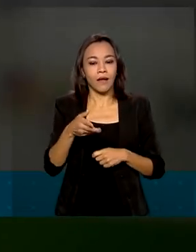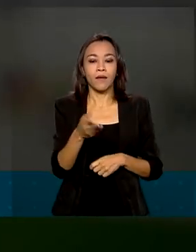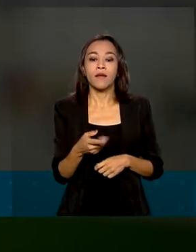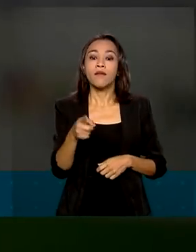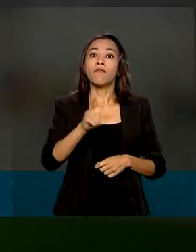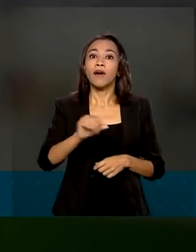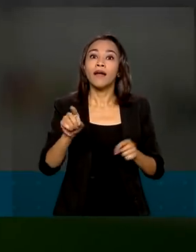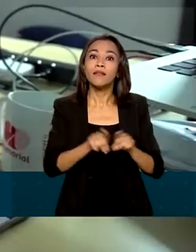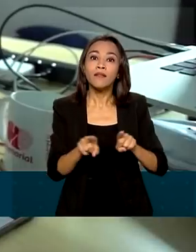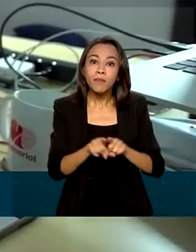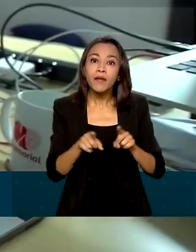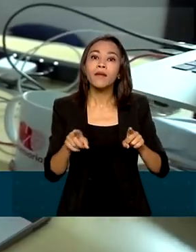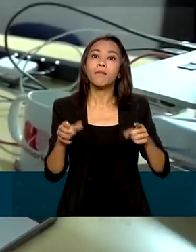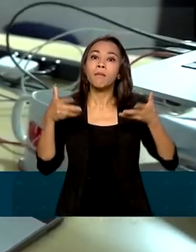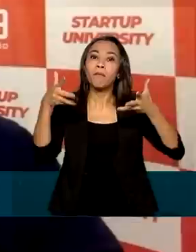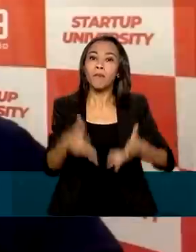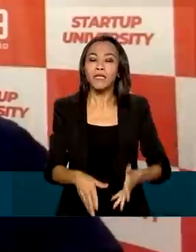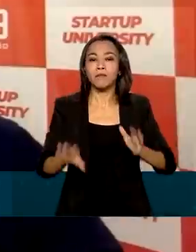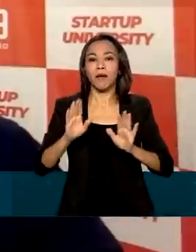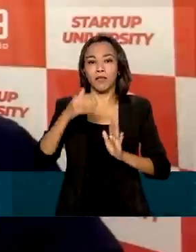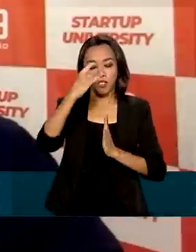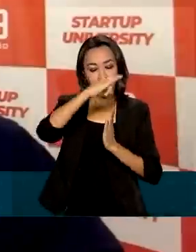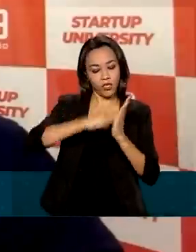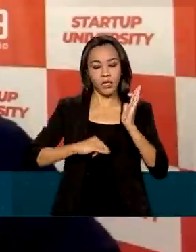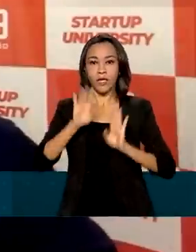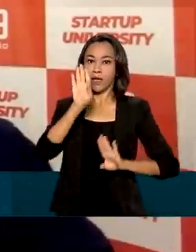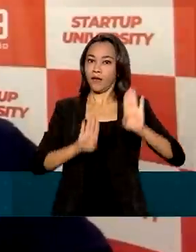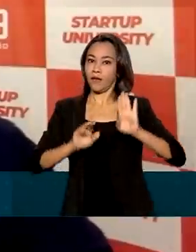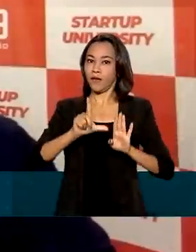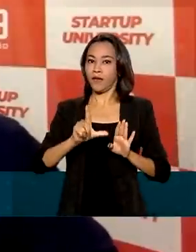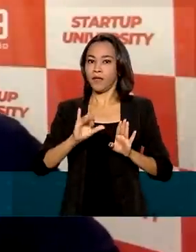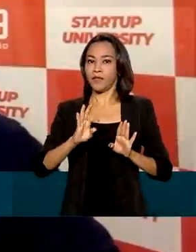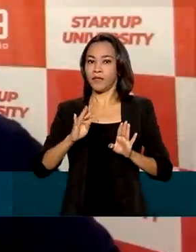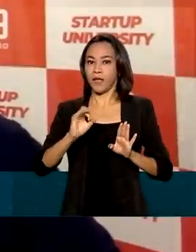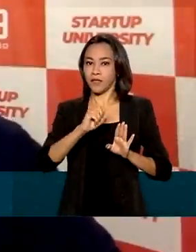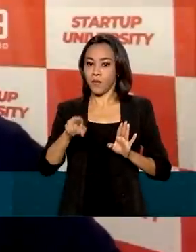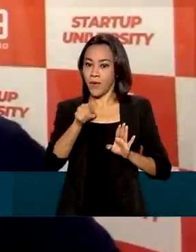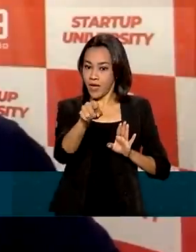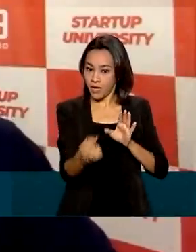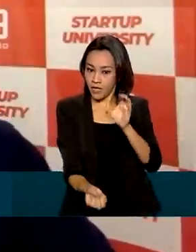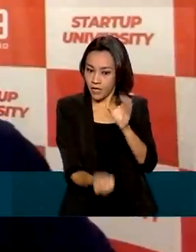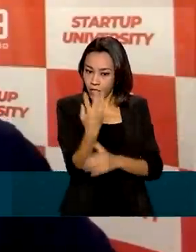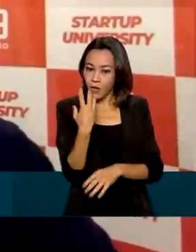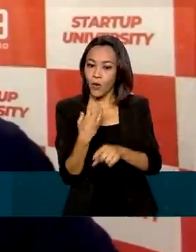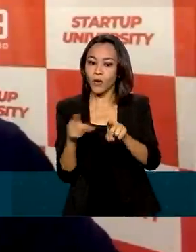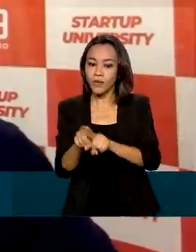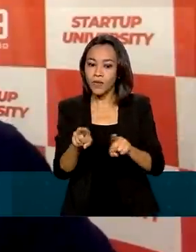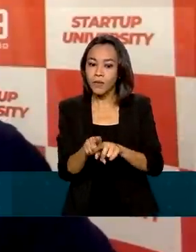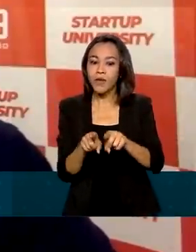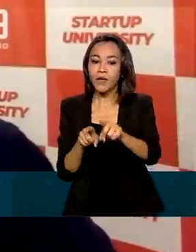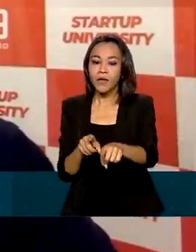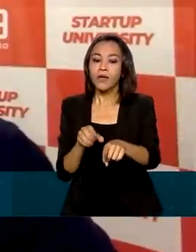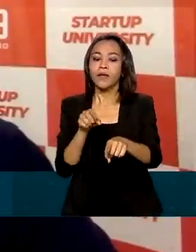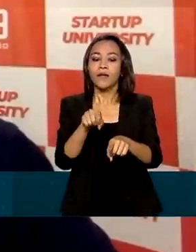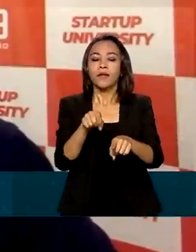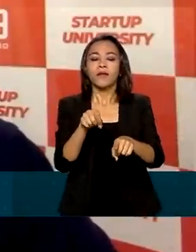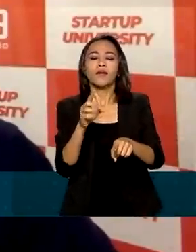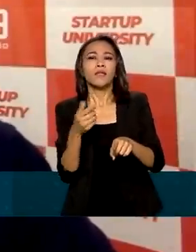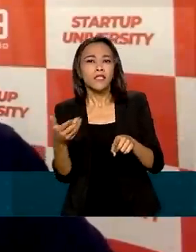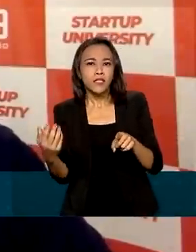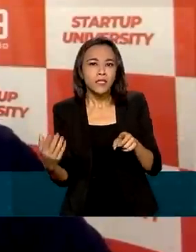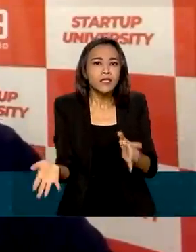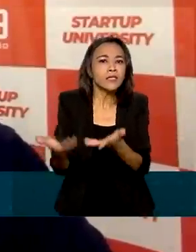licitações da administração pública. Leandro fundou uma startup que ajuda outras empresas do mesmo tipo a